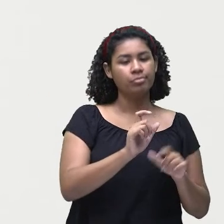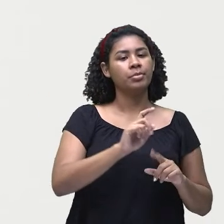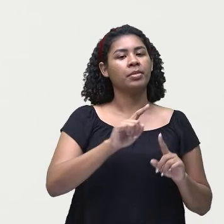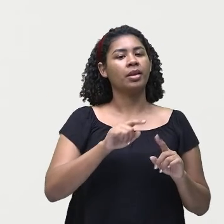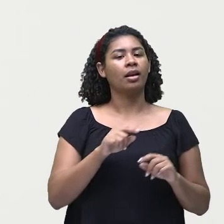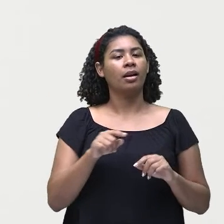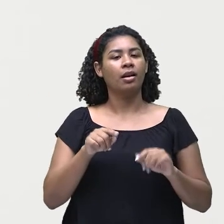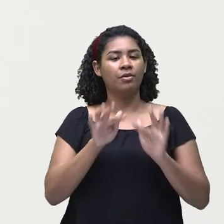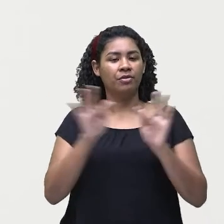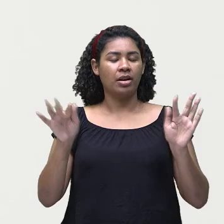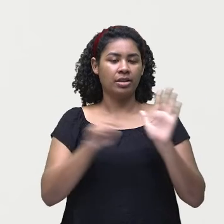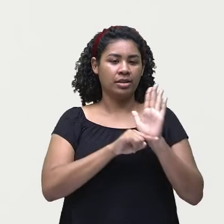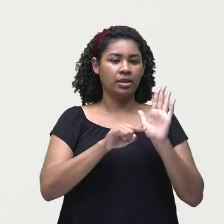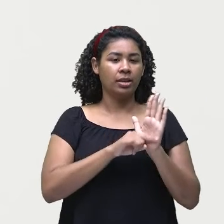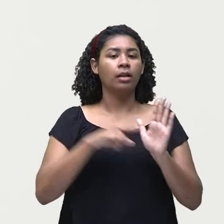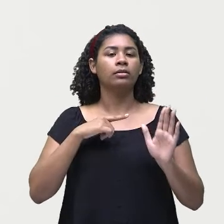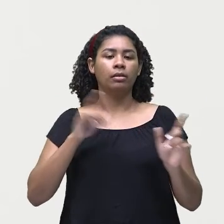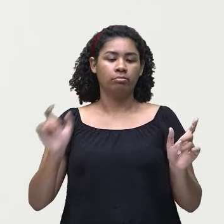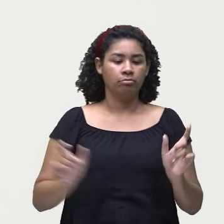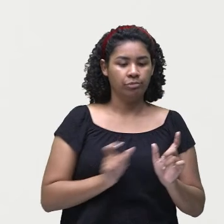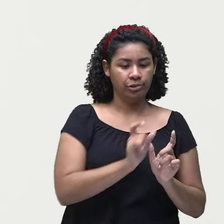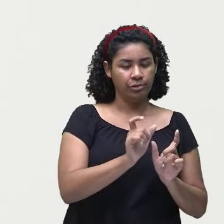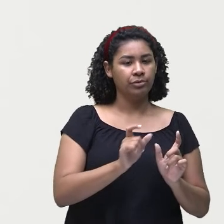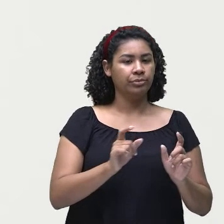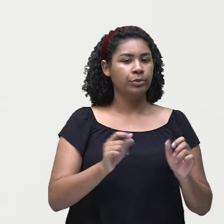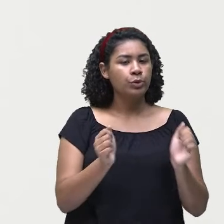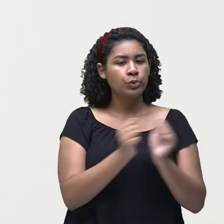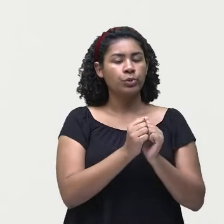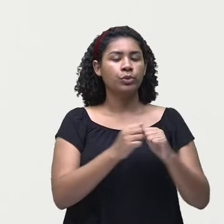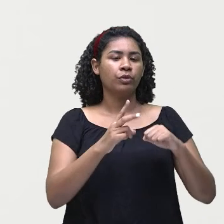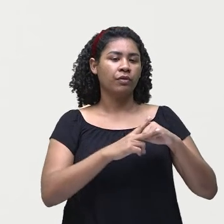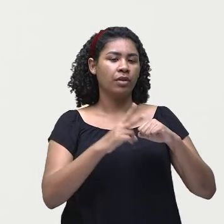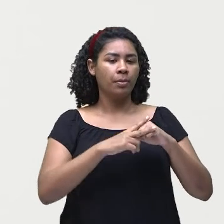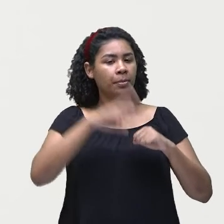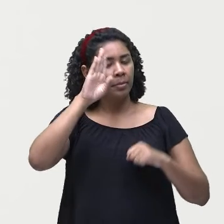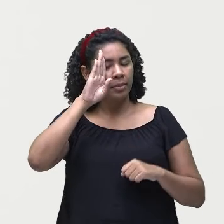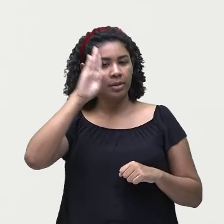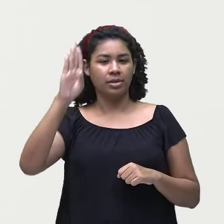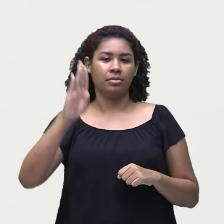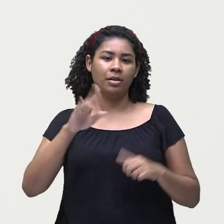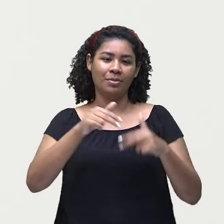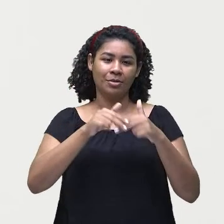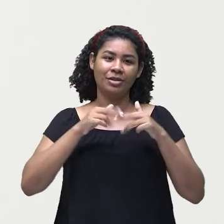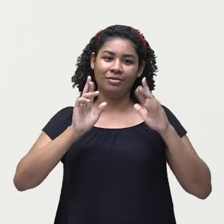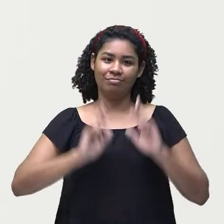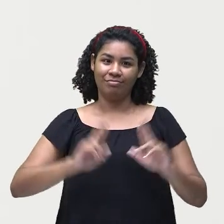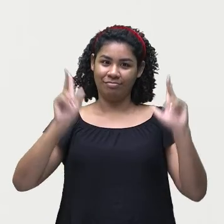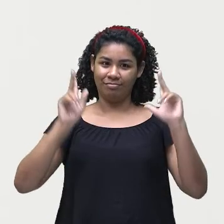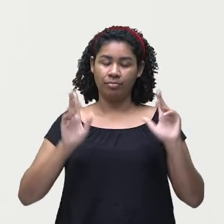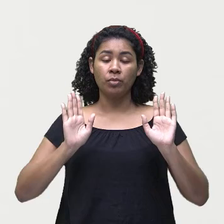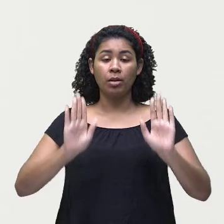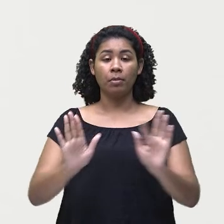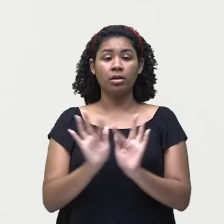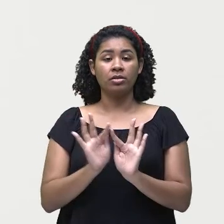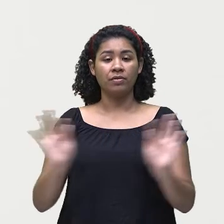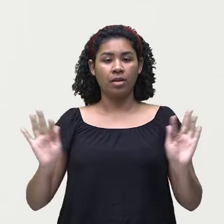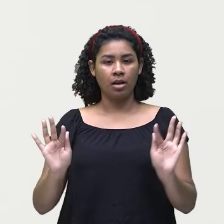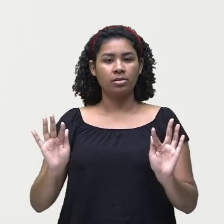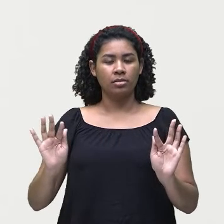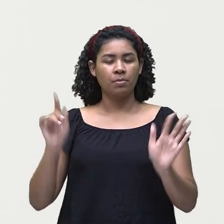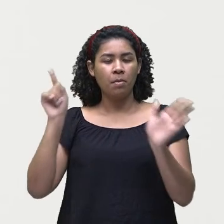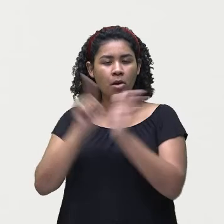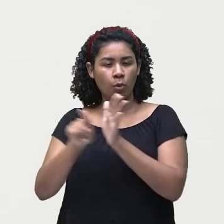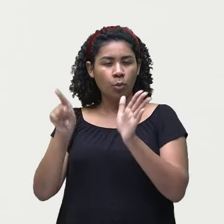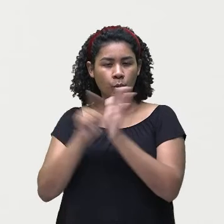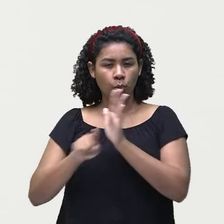Na negativa também ele vem antes do verbo principal, mas lá com o not, né, com a contração. E na interrogativa ele vai lá pra frente,